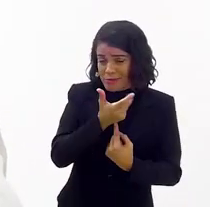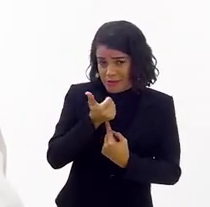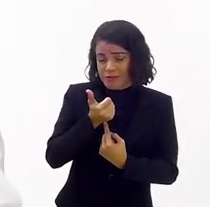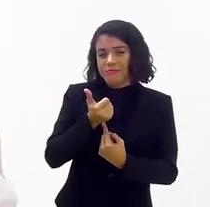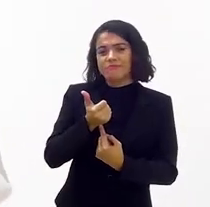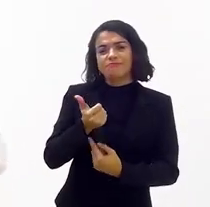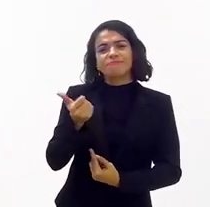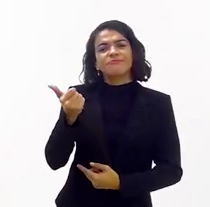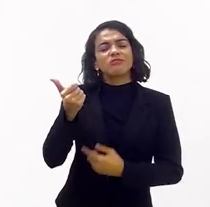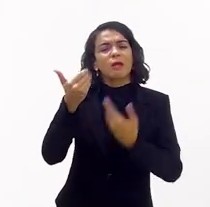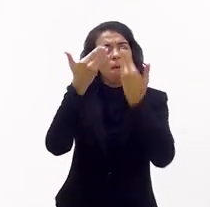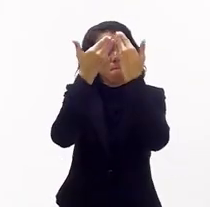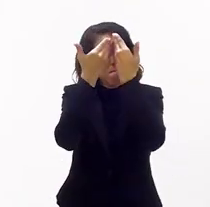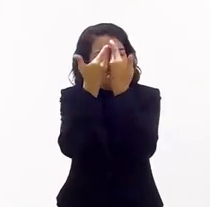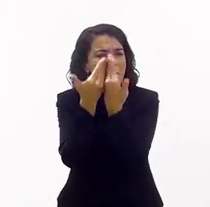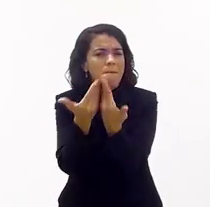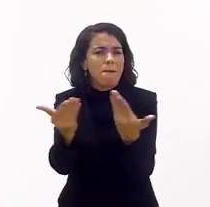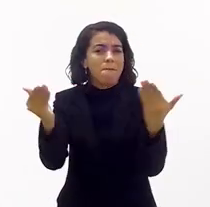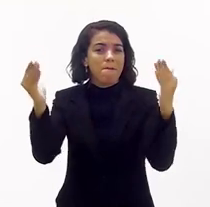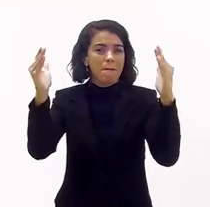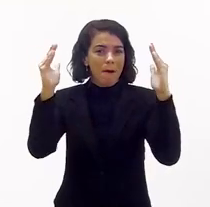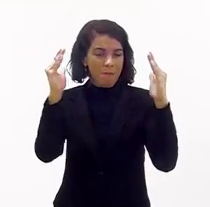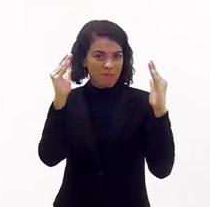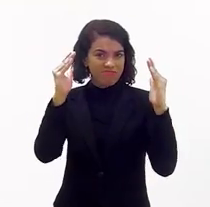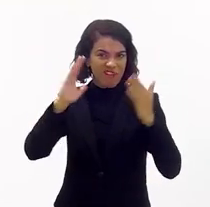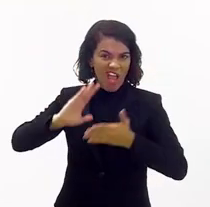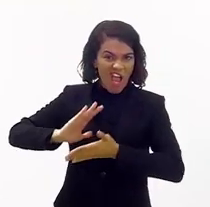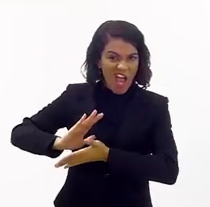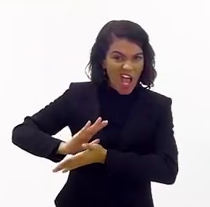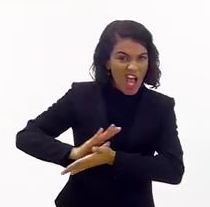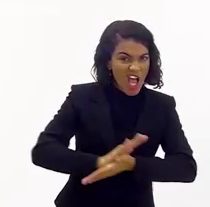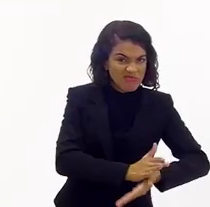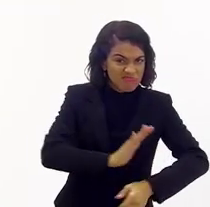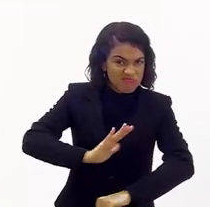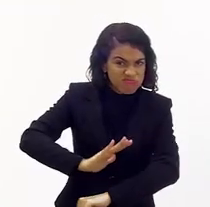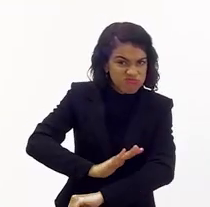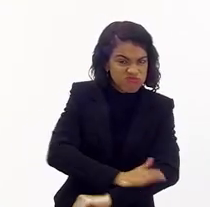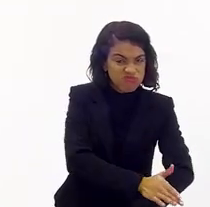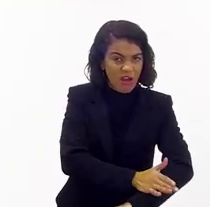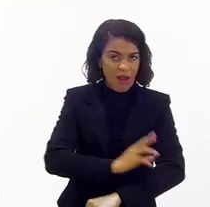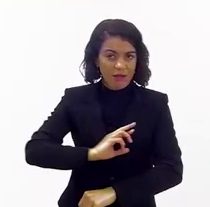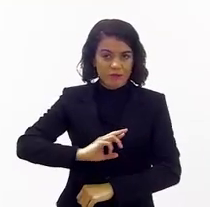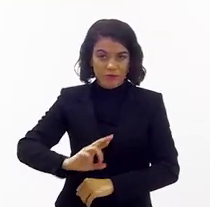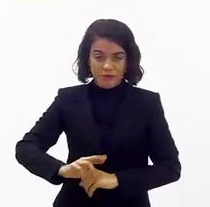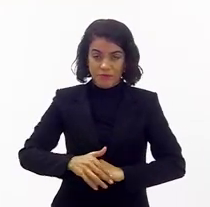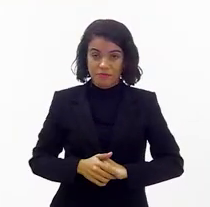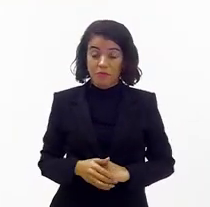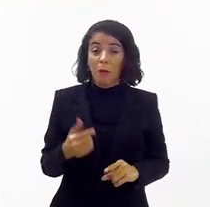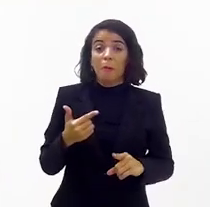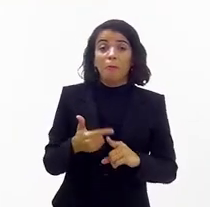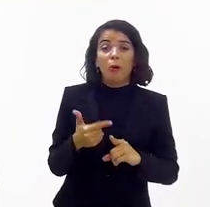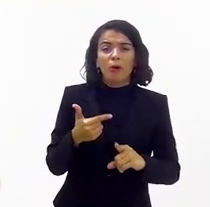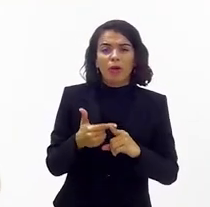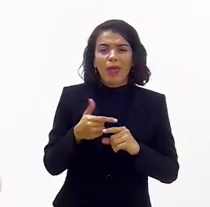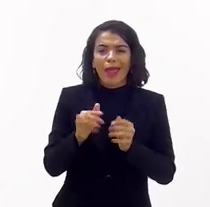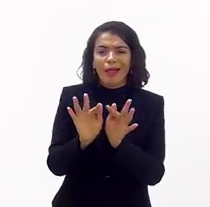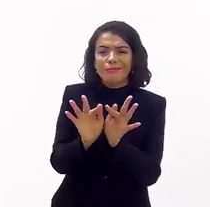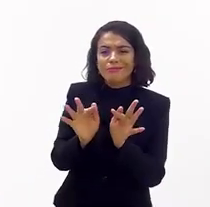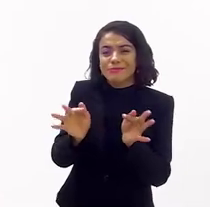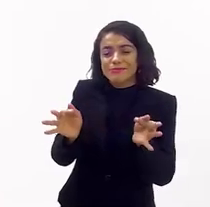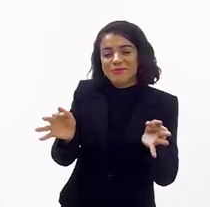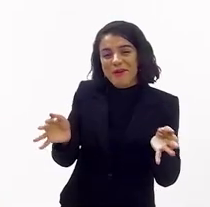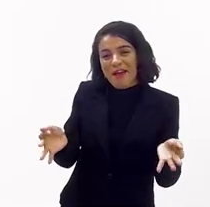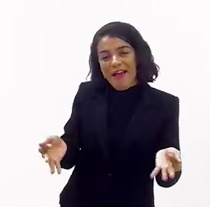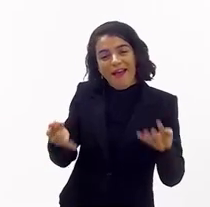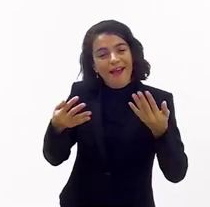arte, a gente desconstrói o racismo religioso e a intolerância religiosa. Porque você leva de uma